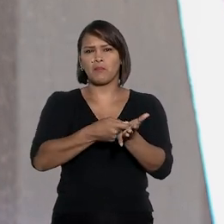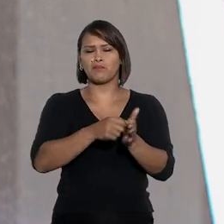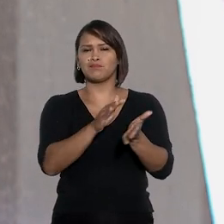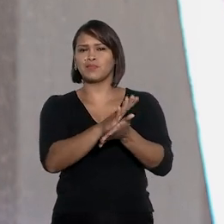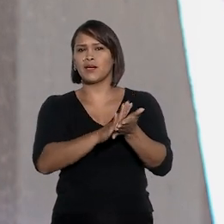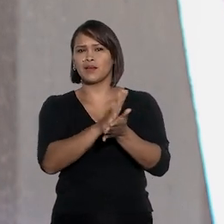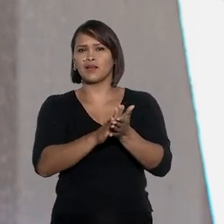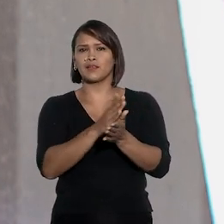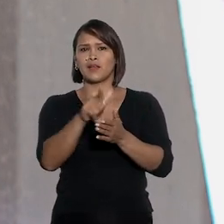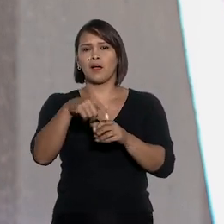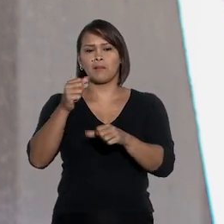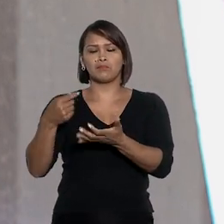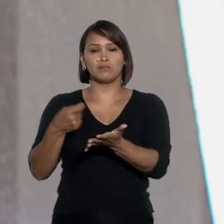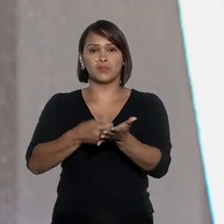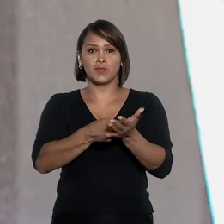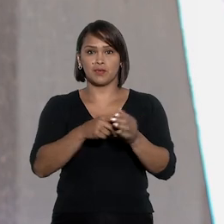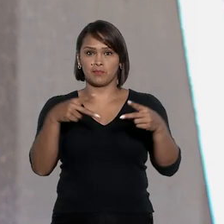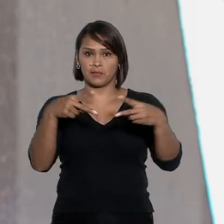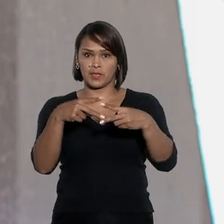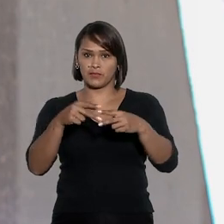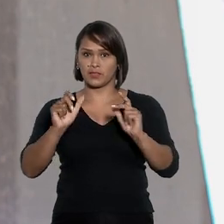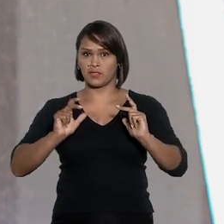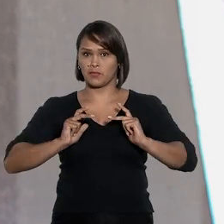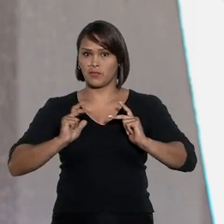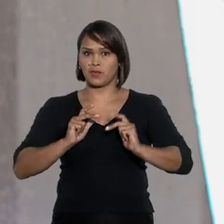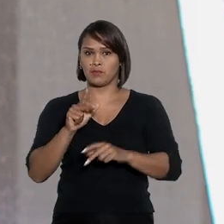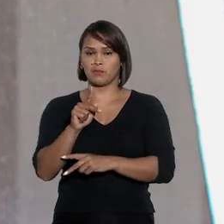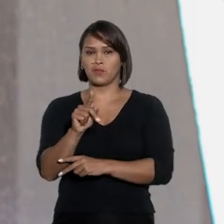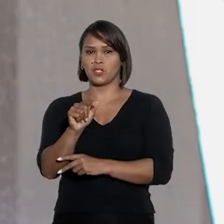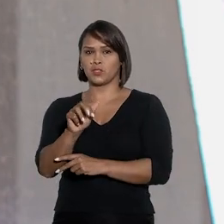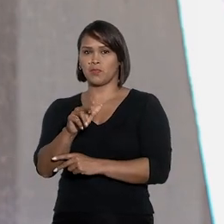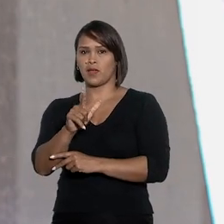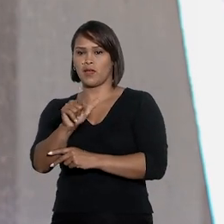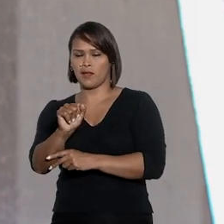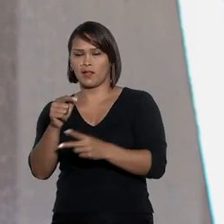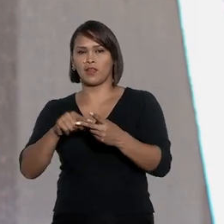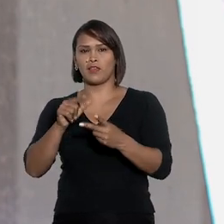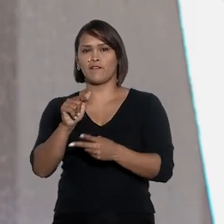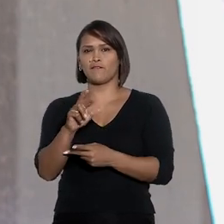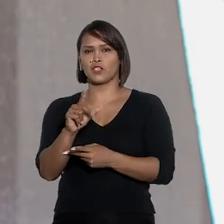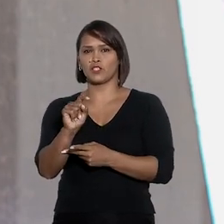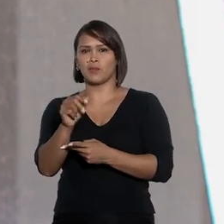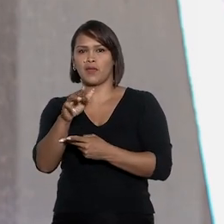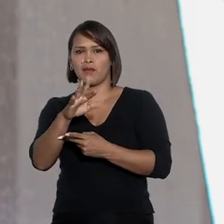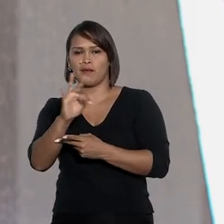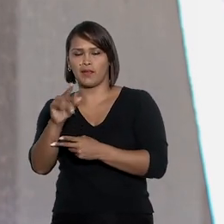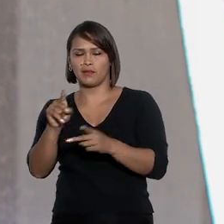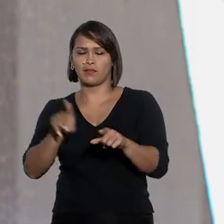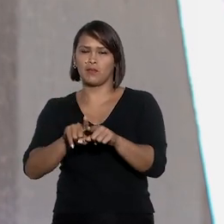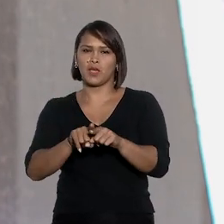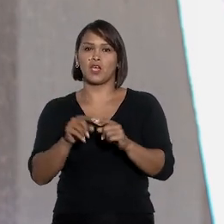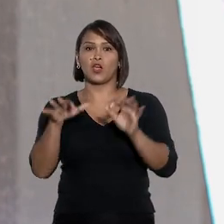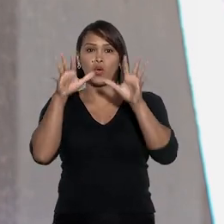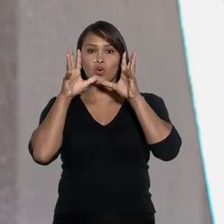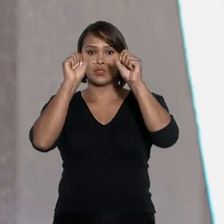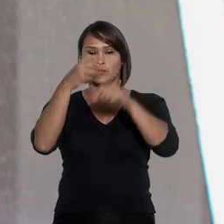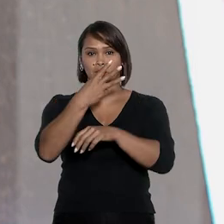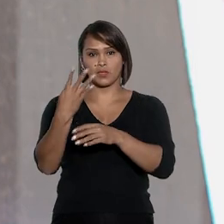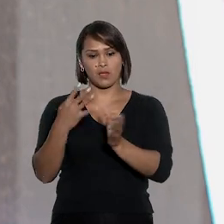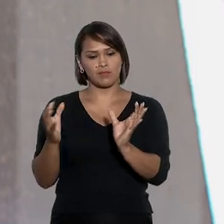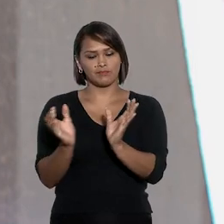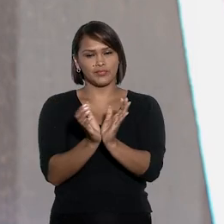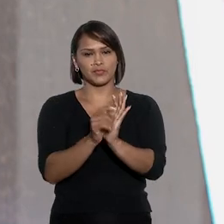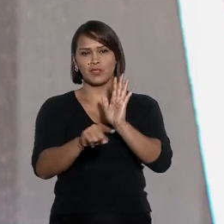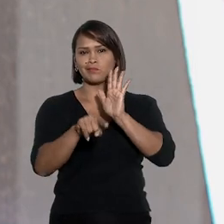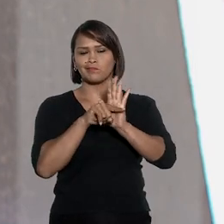renda sobre o resgate de aplicações em previdência privada, PGBL e VGBL. O Tribunal Regional Federal da Quarta Região